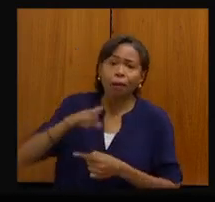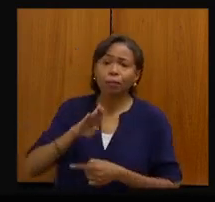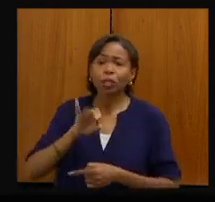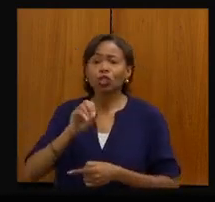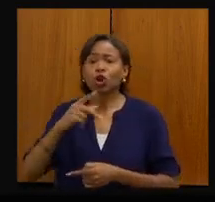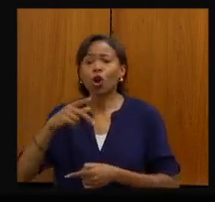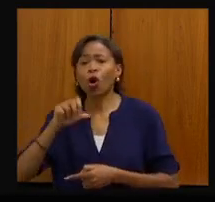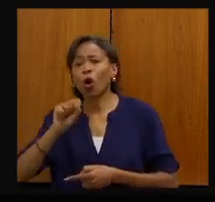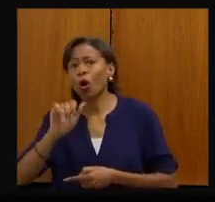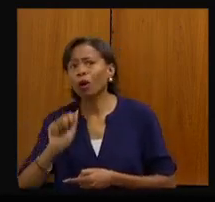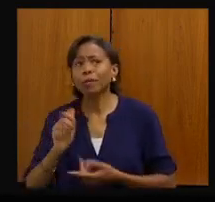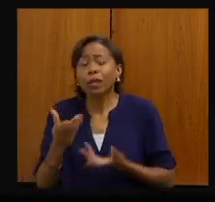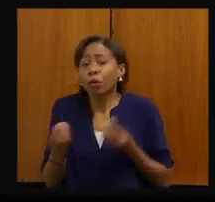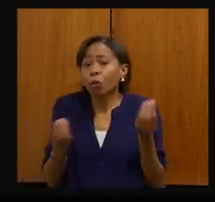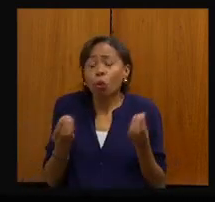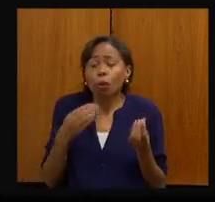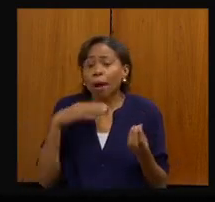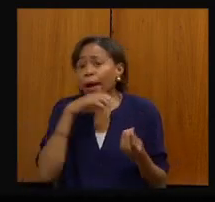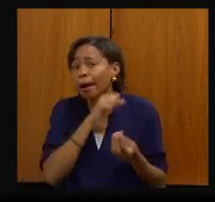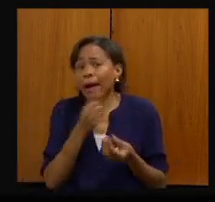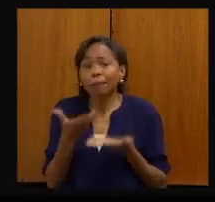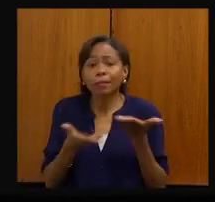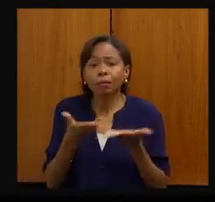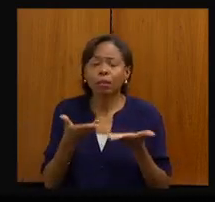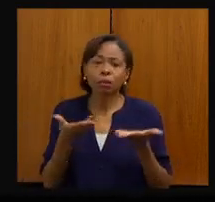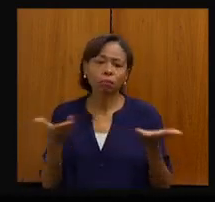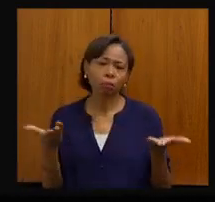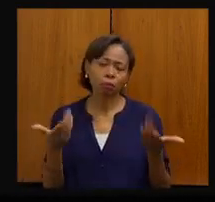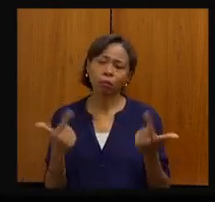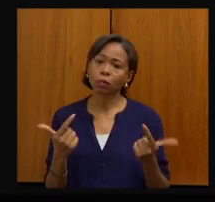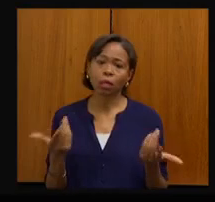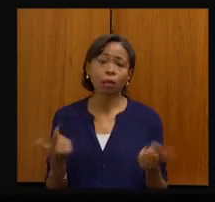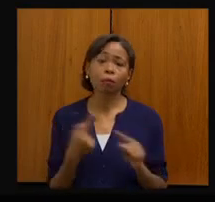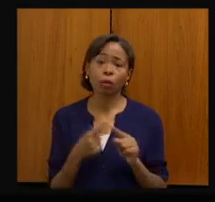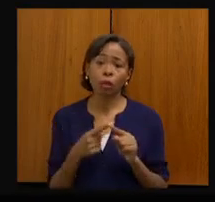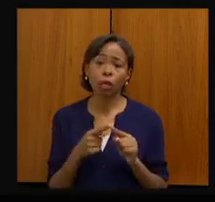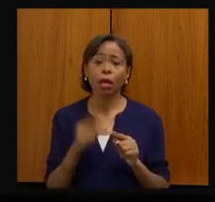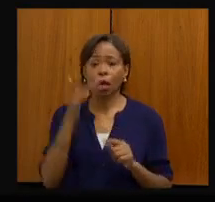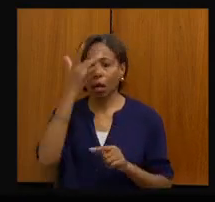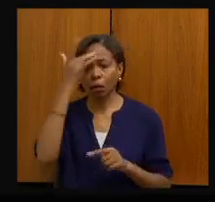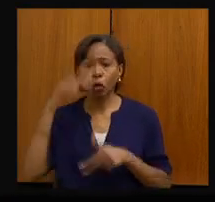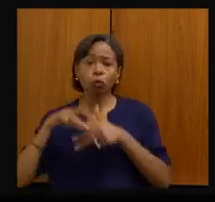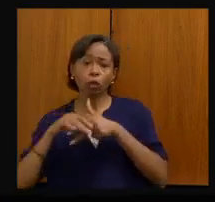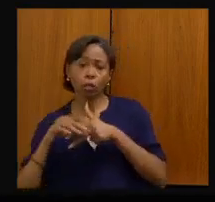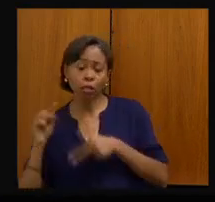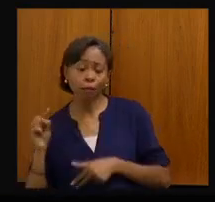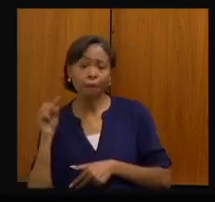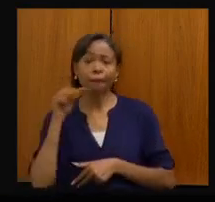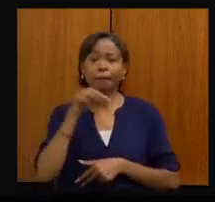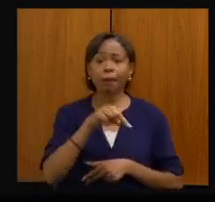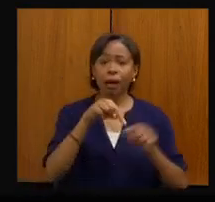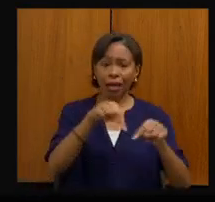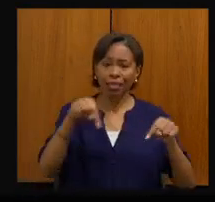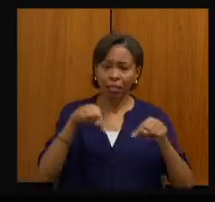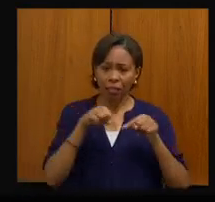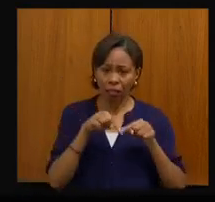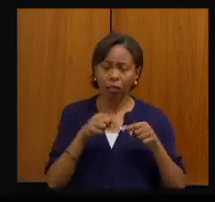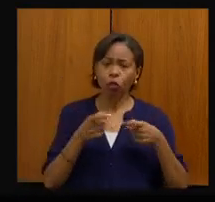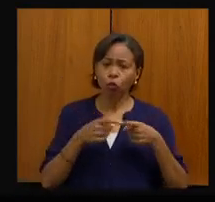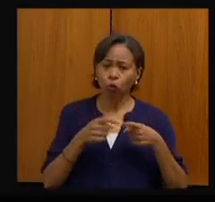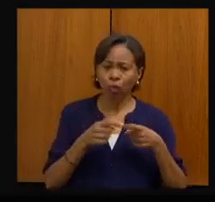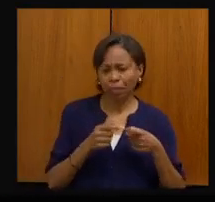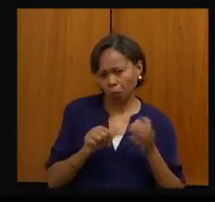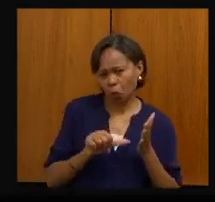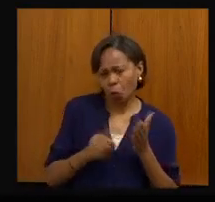rápido. Não existe isso. A distância entre a ida do paciente no consultório de primeiros